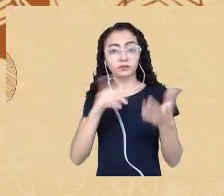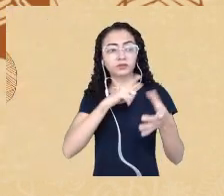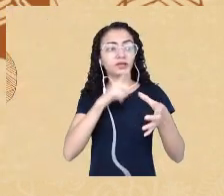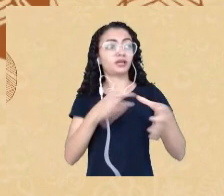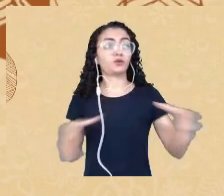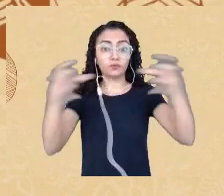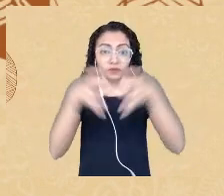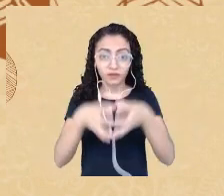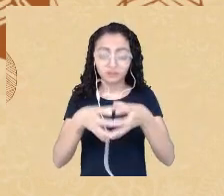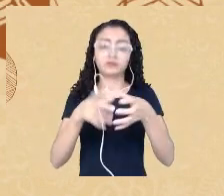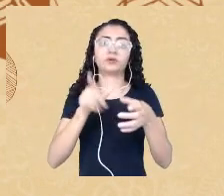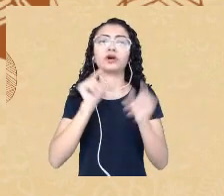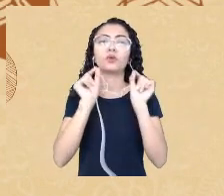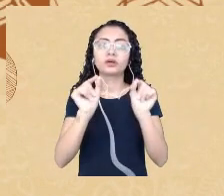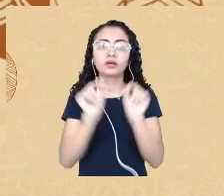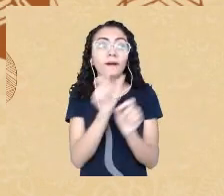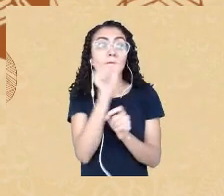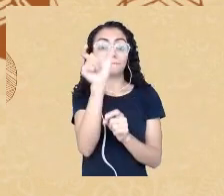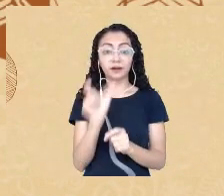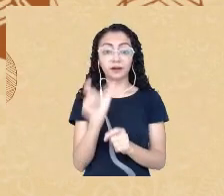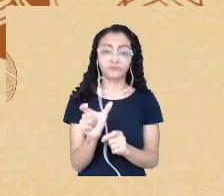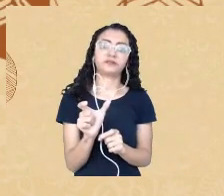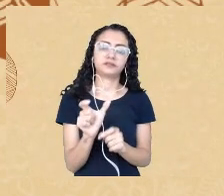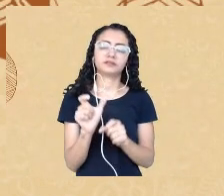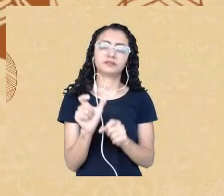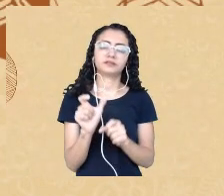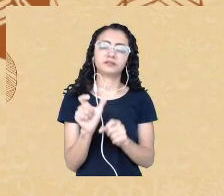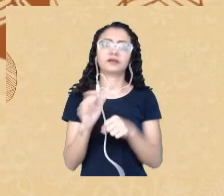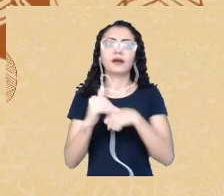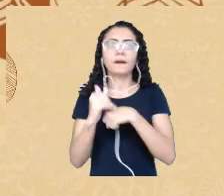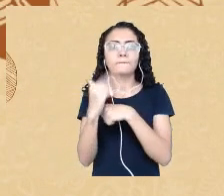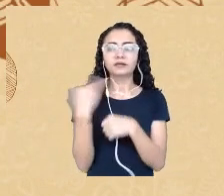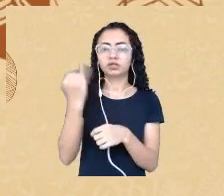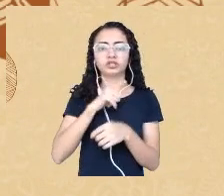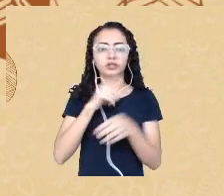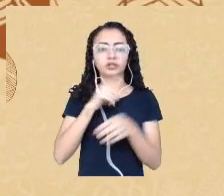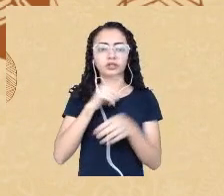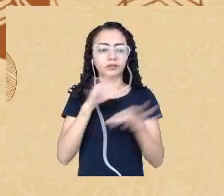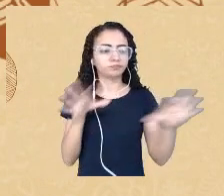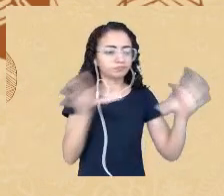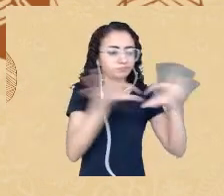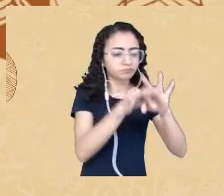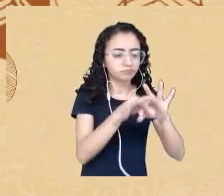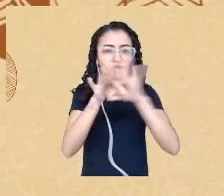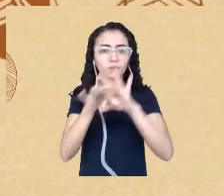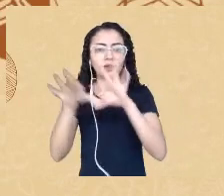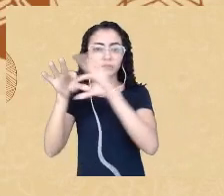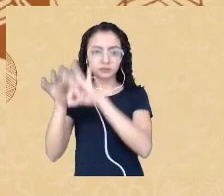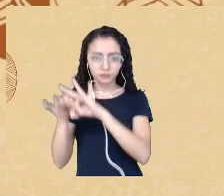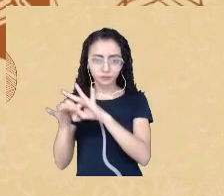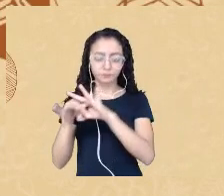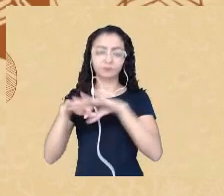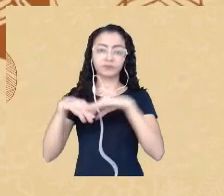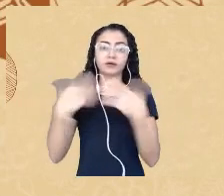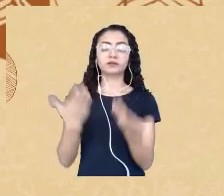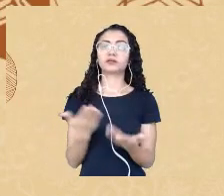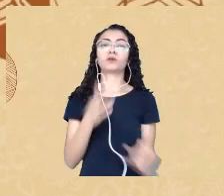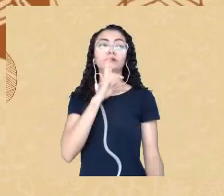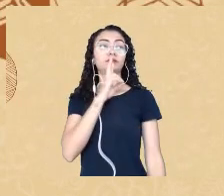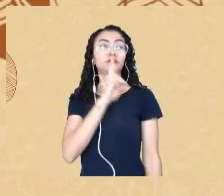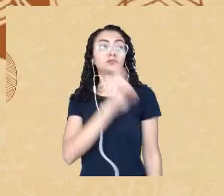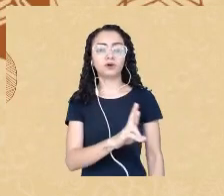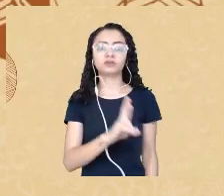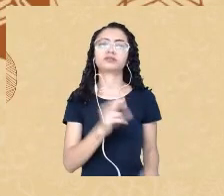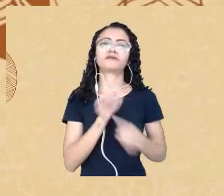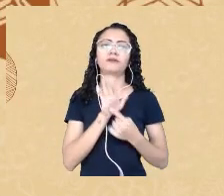com as quais aquela palavra maior vai se conectar. Os resultados serão apresentados